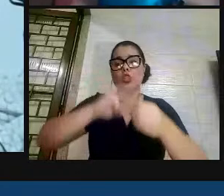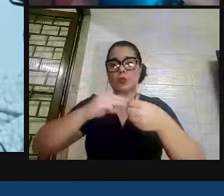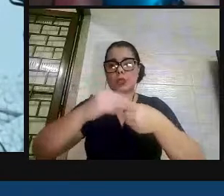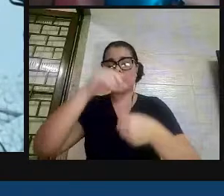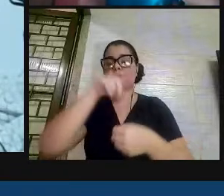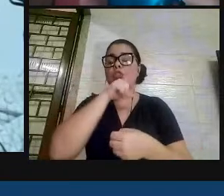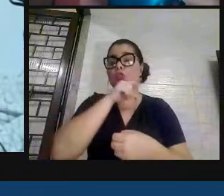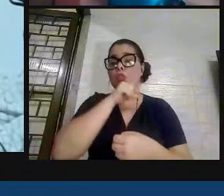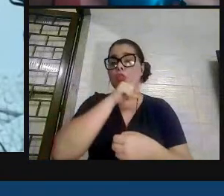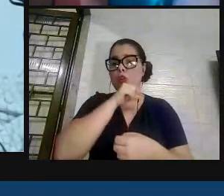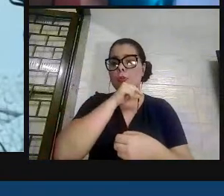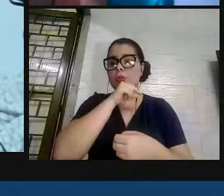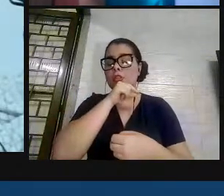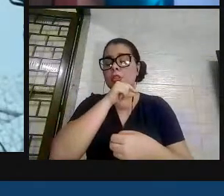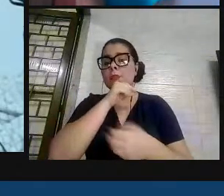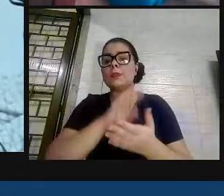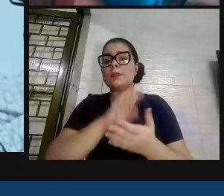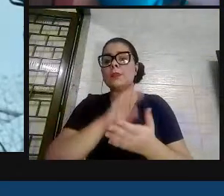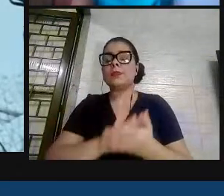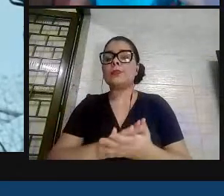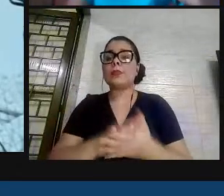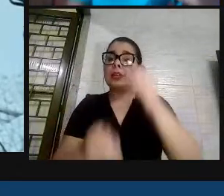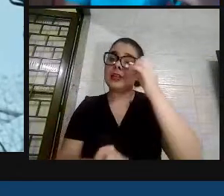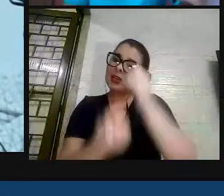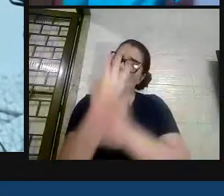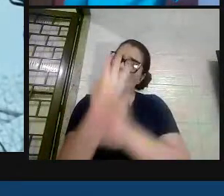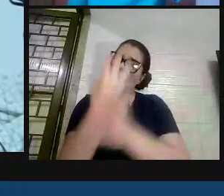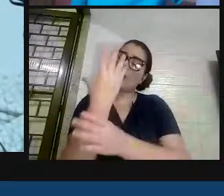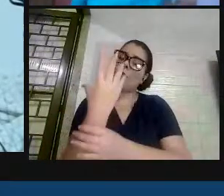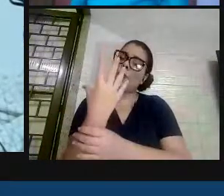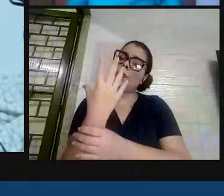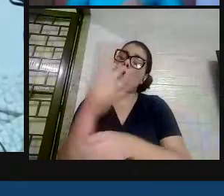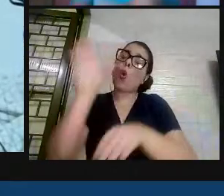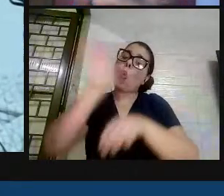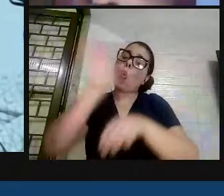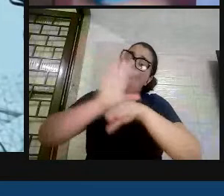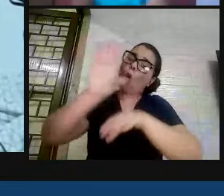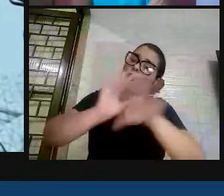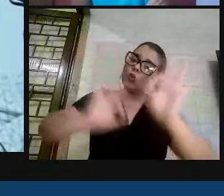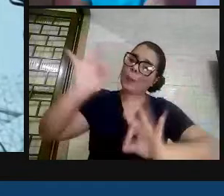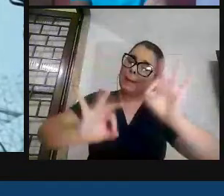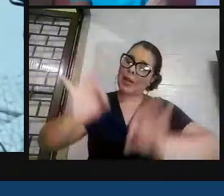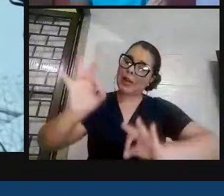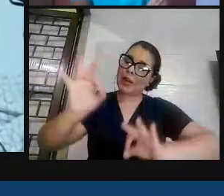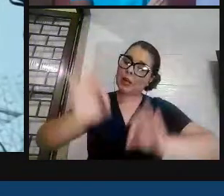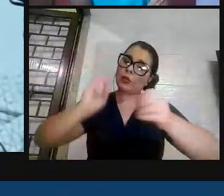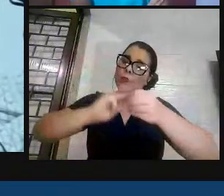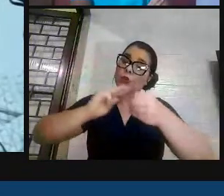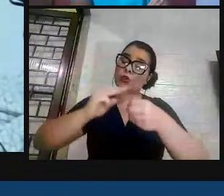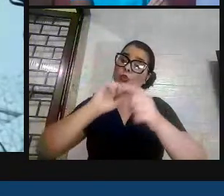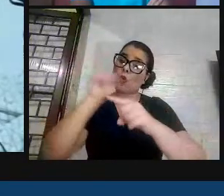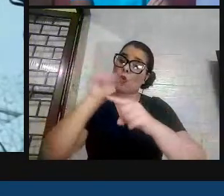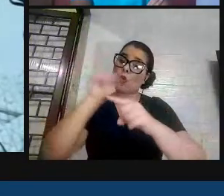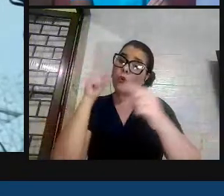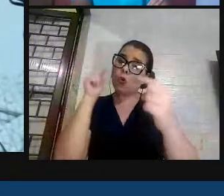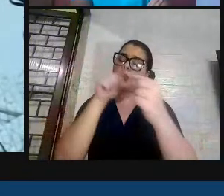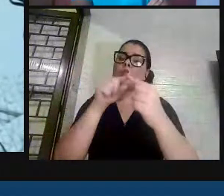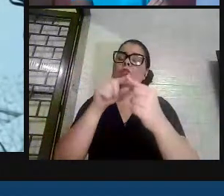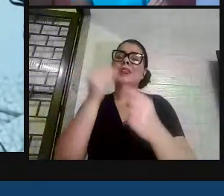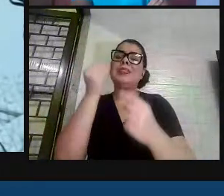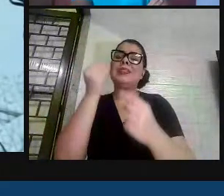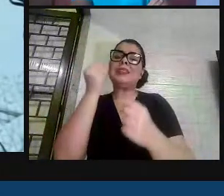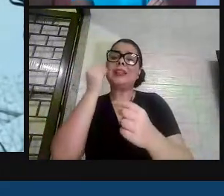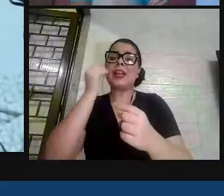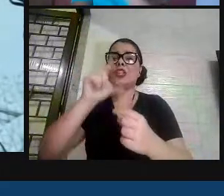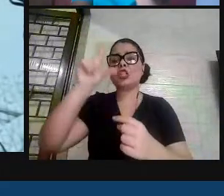mais cedo, criou o curso preparatório municipal com o objetivo de tentar aí mitigar um pouco desses